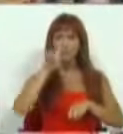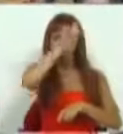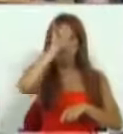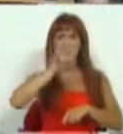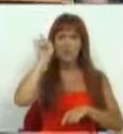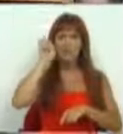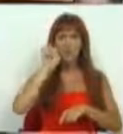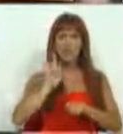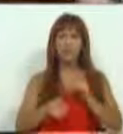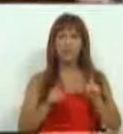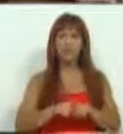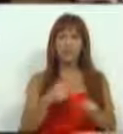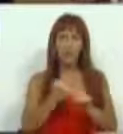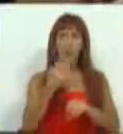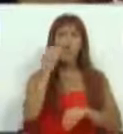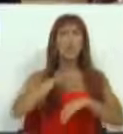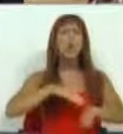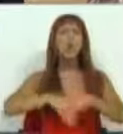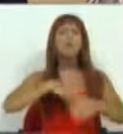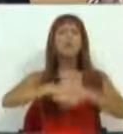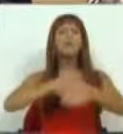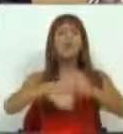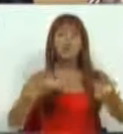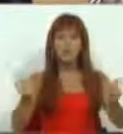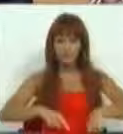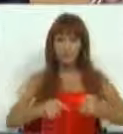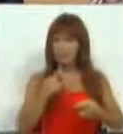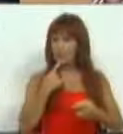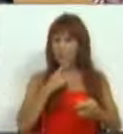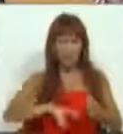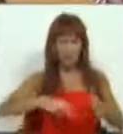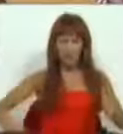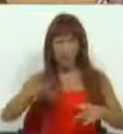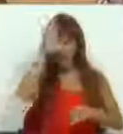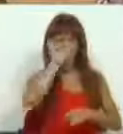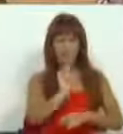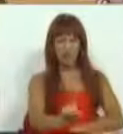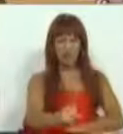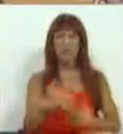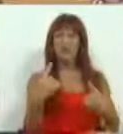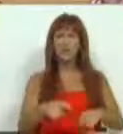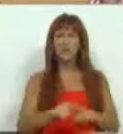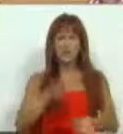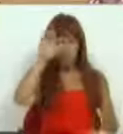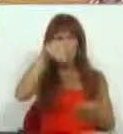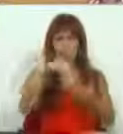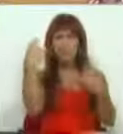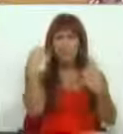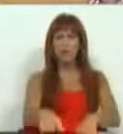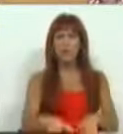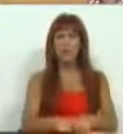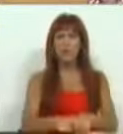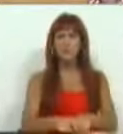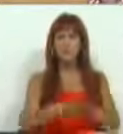questão essencial é a operacionalidade. Tamanha reforma no Ministério vai ter uma consequência.